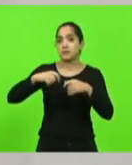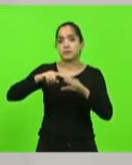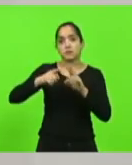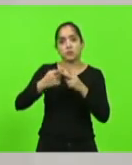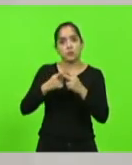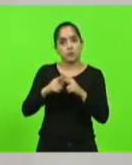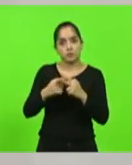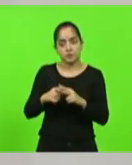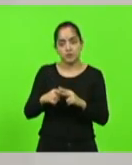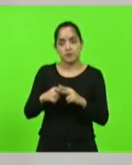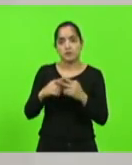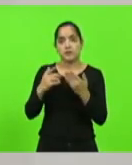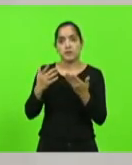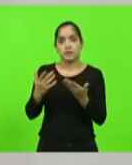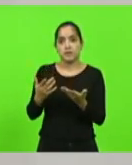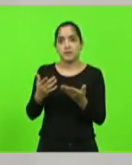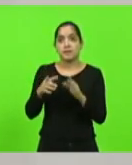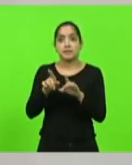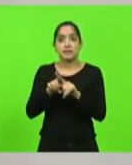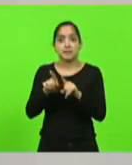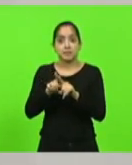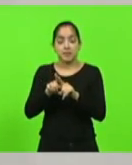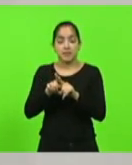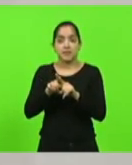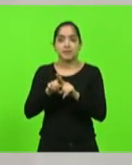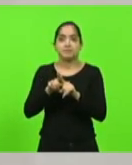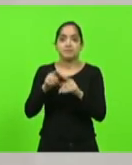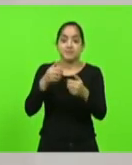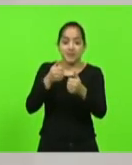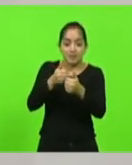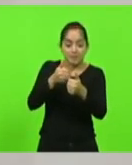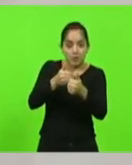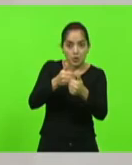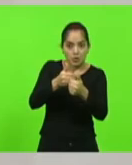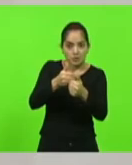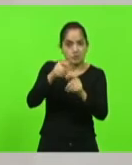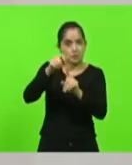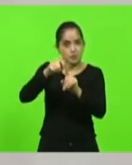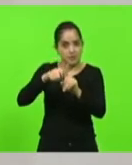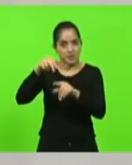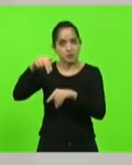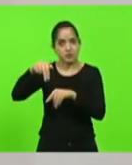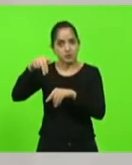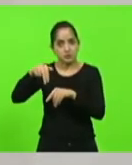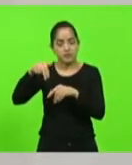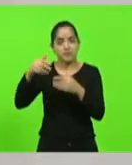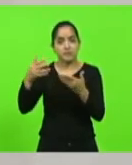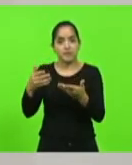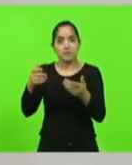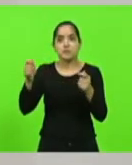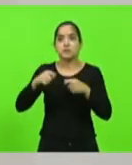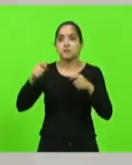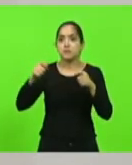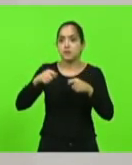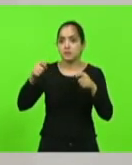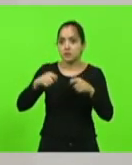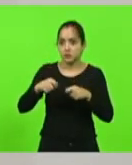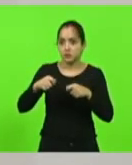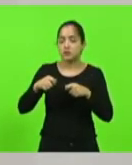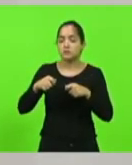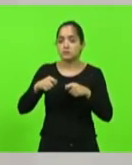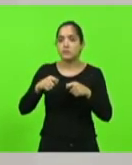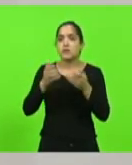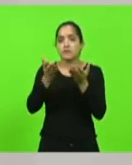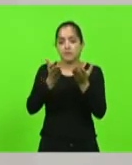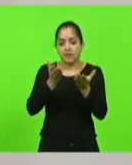O que eu folgo em saber é que novembro está breve e se Deus nosso senhor permitir nós vamos ter essa obra licitada